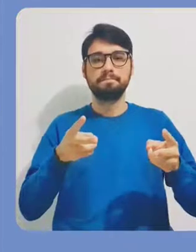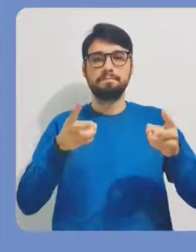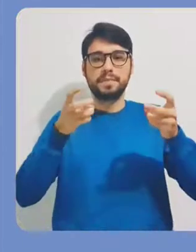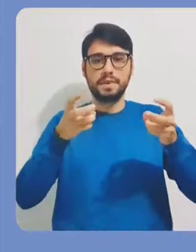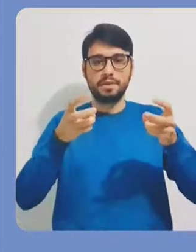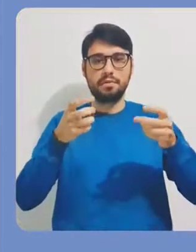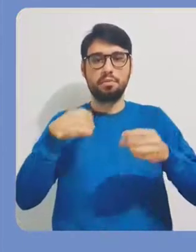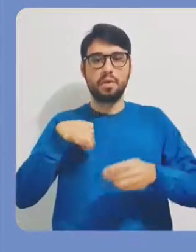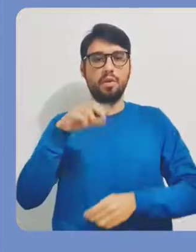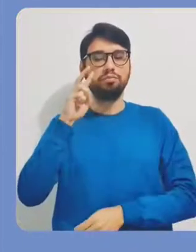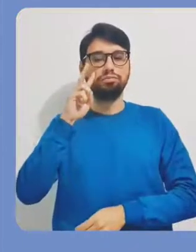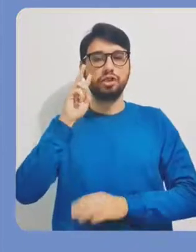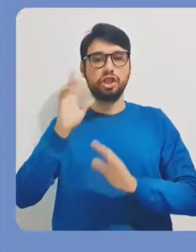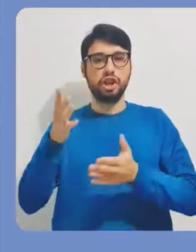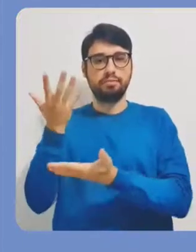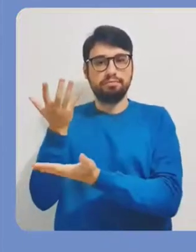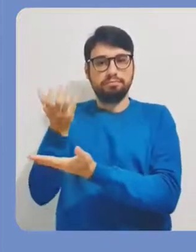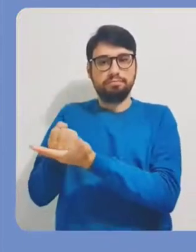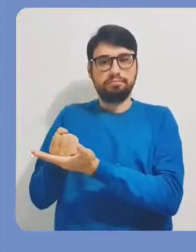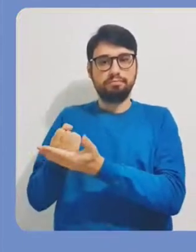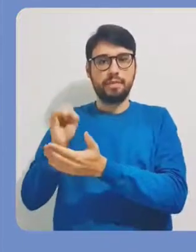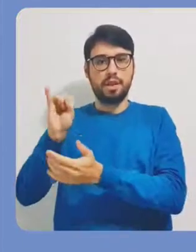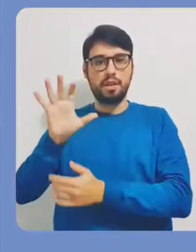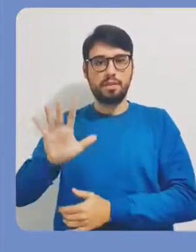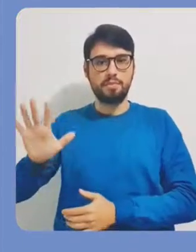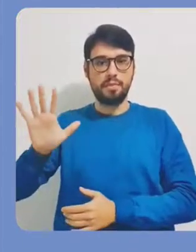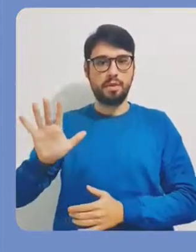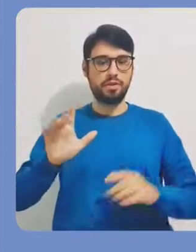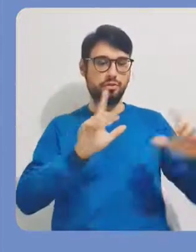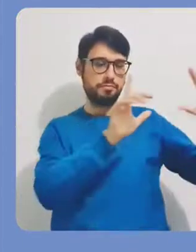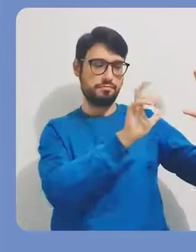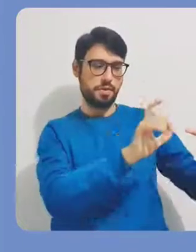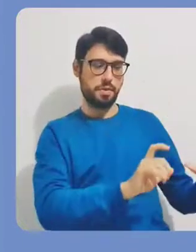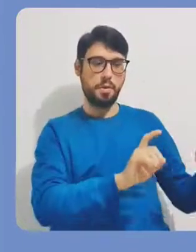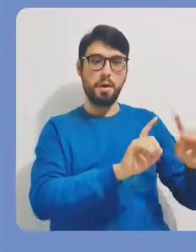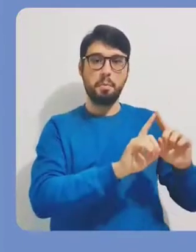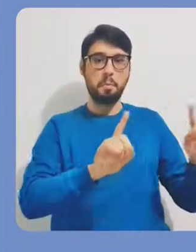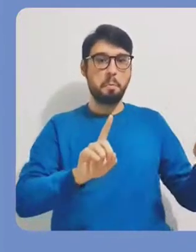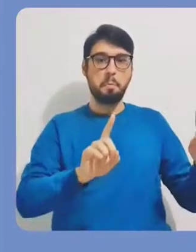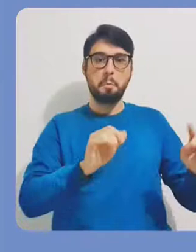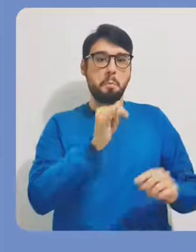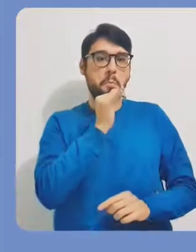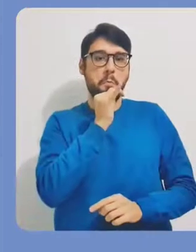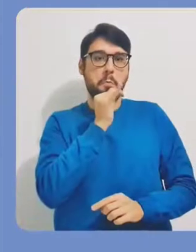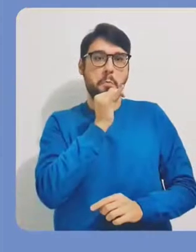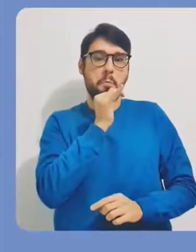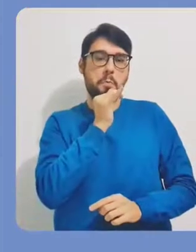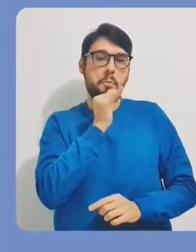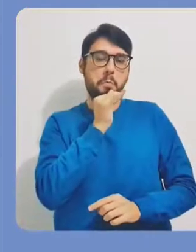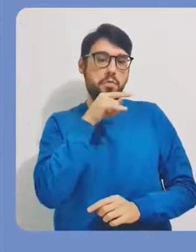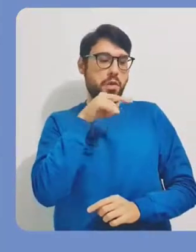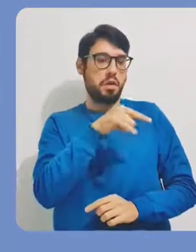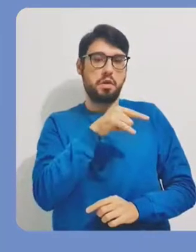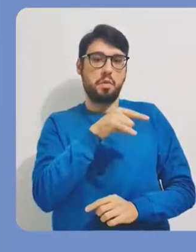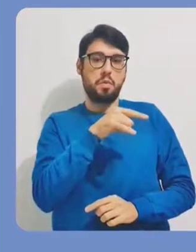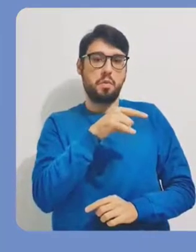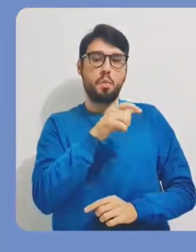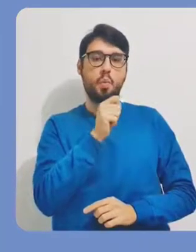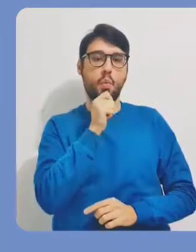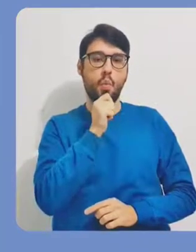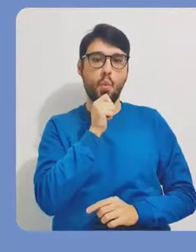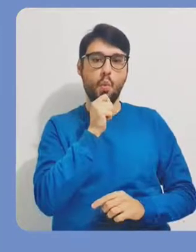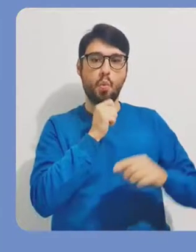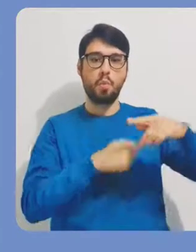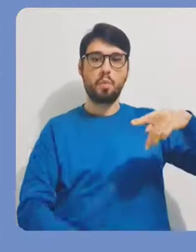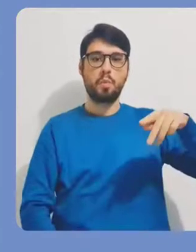Bom, como vocês podem perceber, eu adicionei aqui uma imagem para aparecer no meu site. E esta